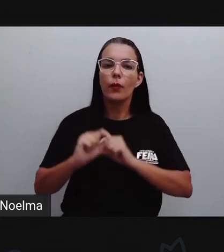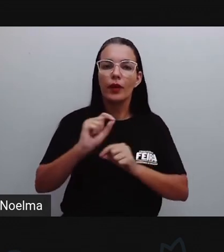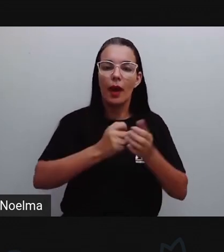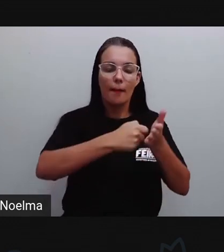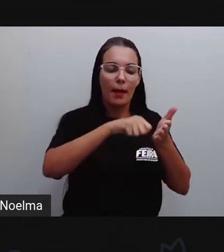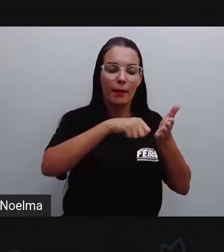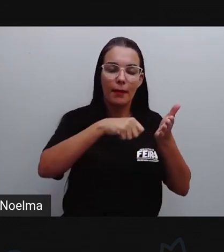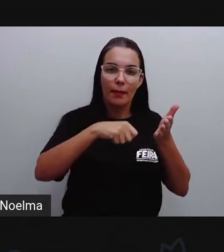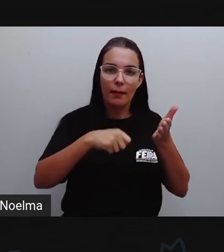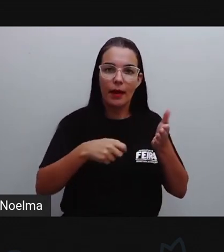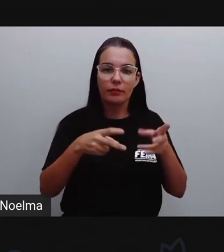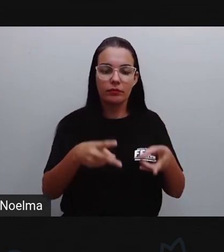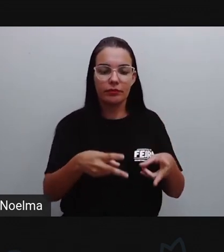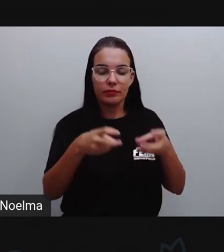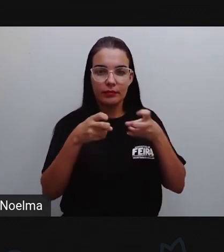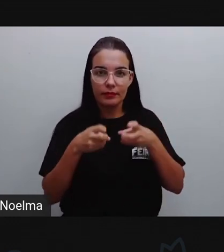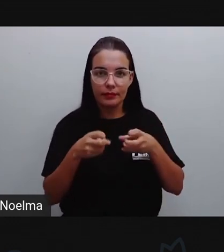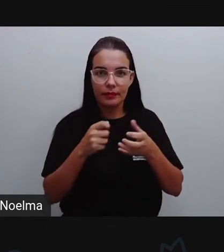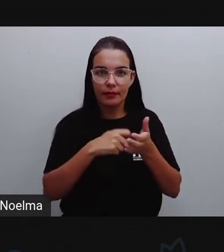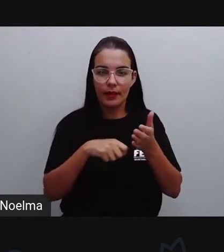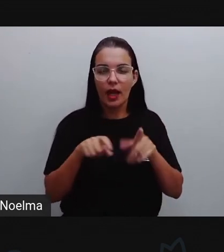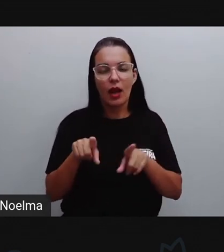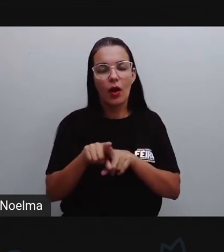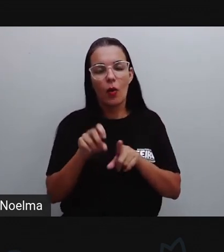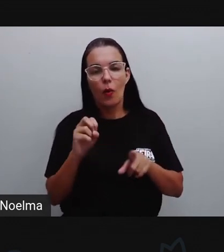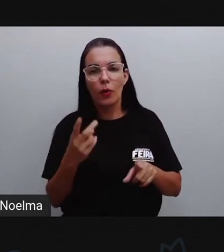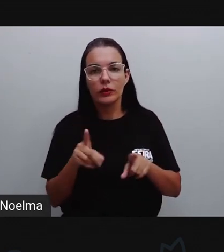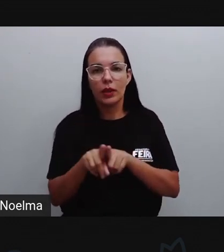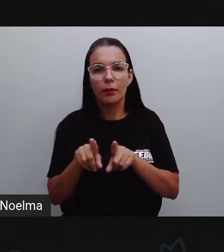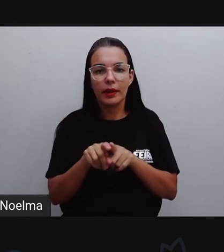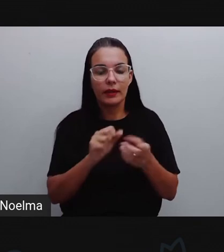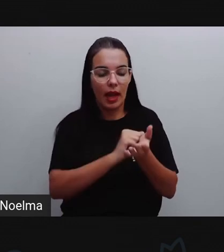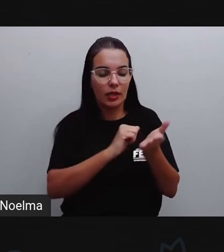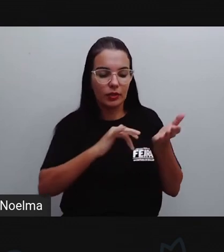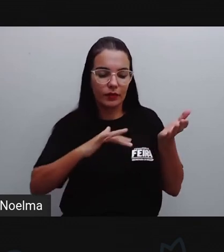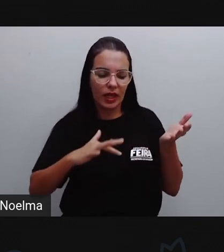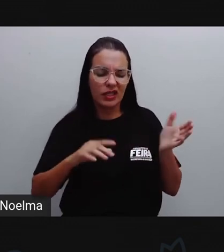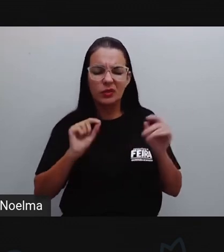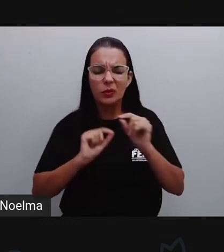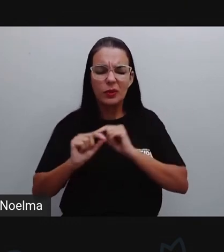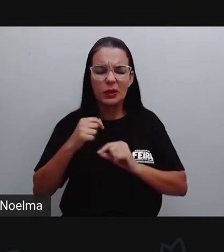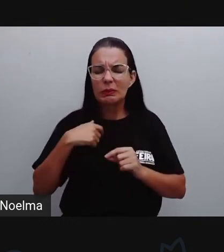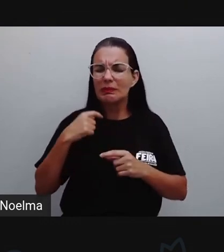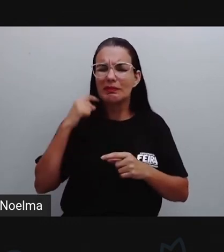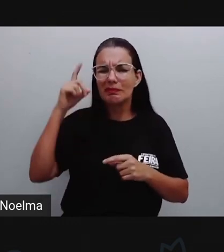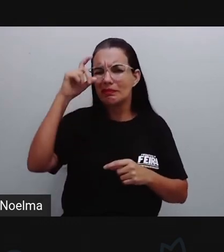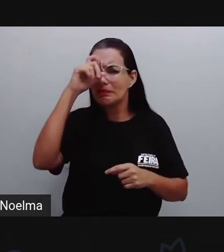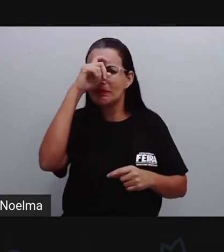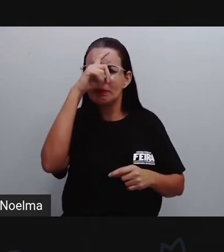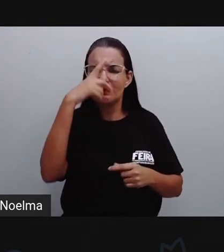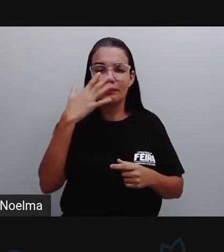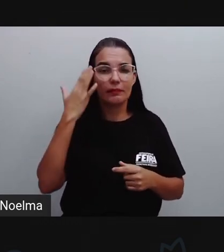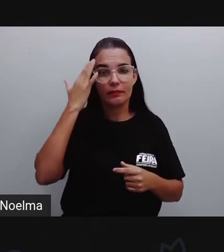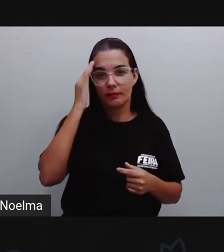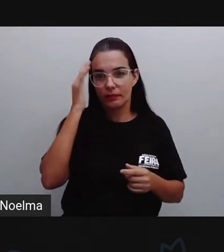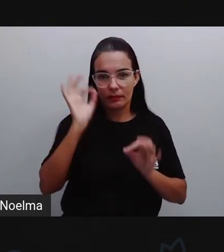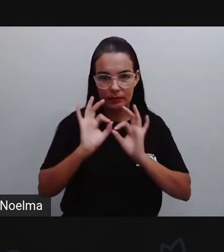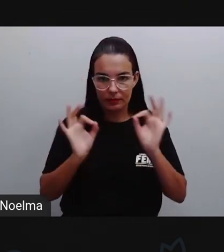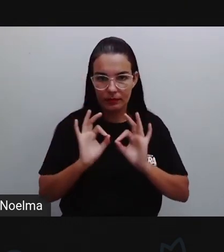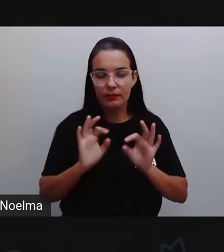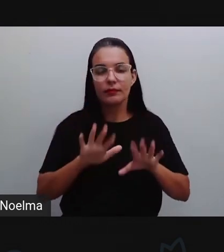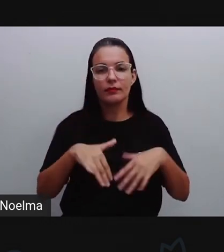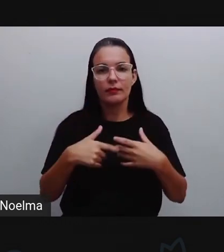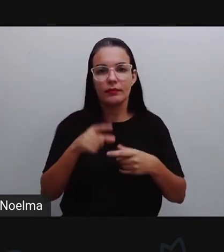seu caderno ou até mesmo na própria atividade, naquela questão que você sentiu dificuldade e quando você tiver no momento